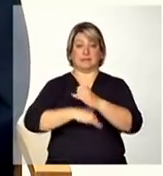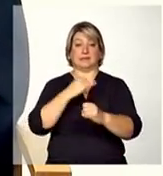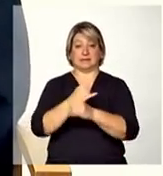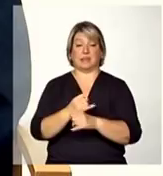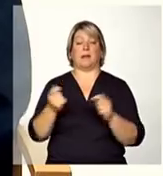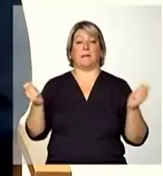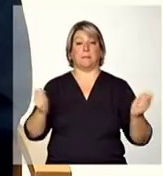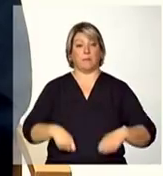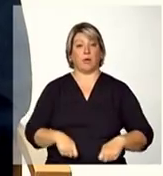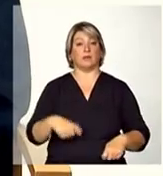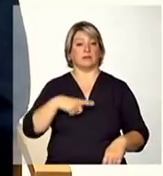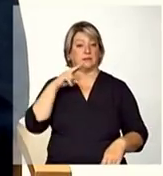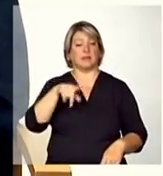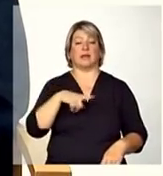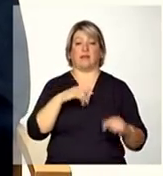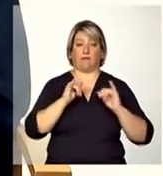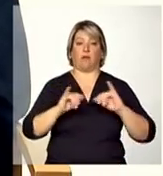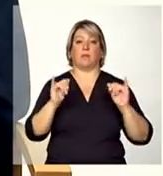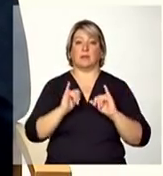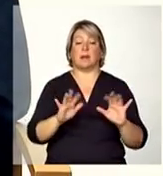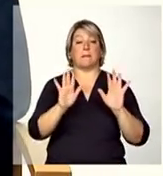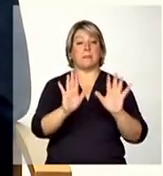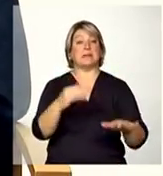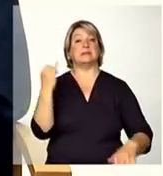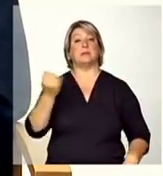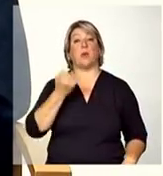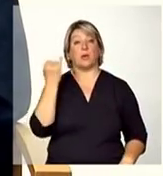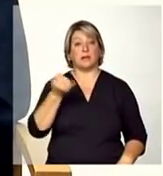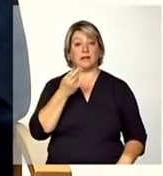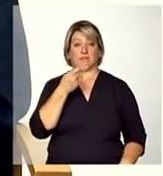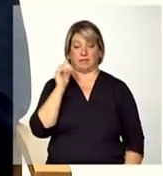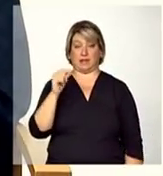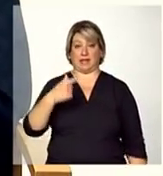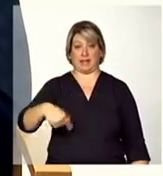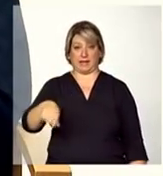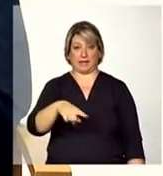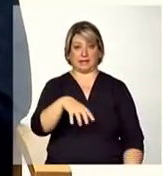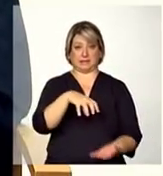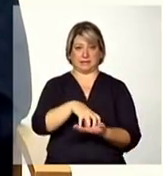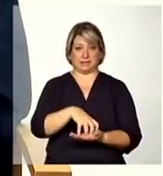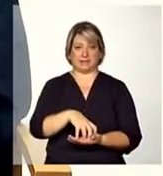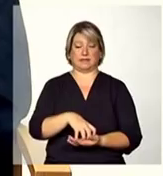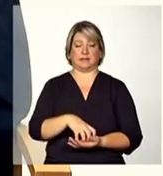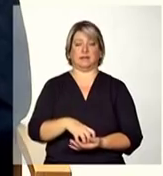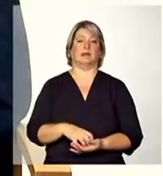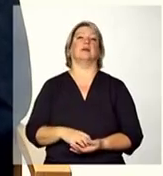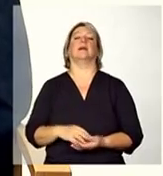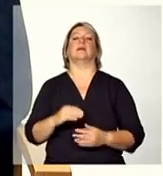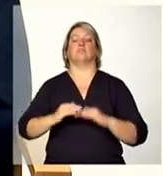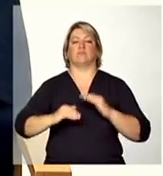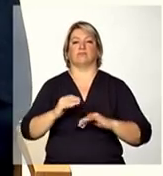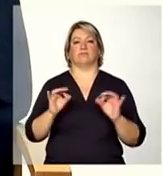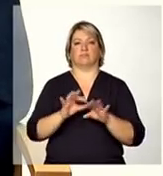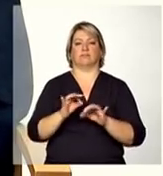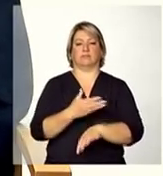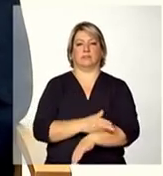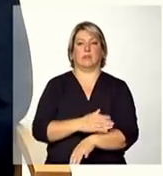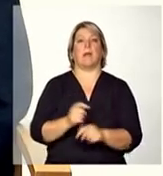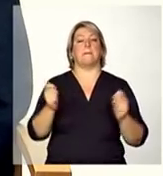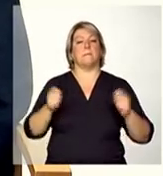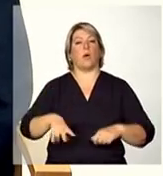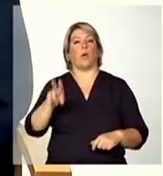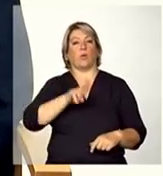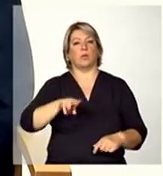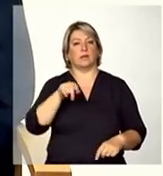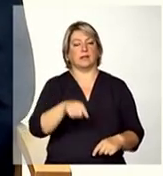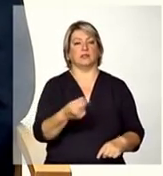site mas é importante dizer que essa equipe que foi sendo qualificada ela pode utilizar esse recurso